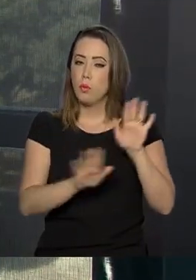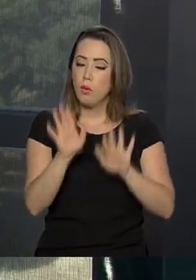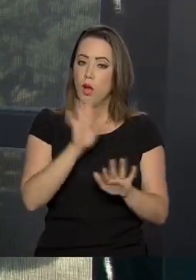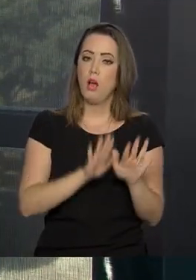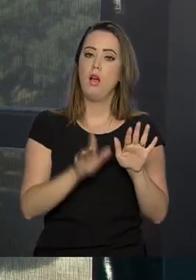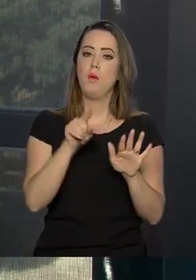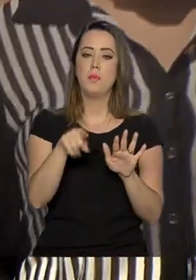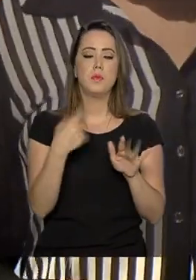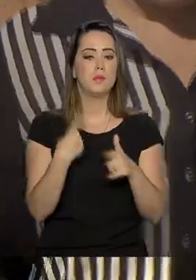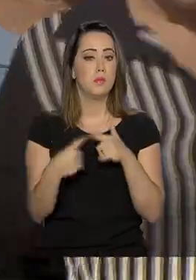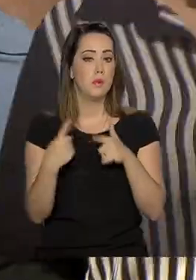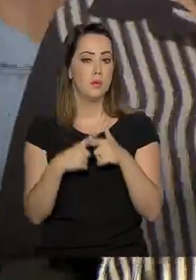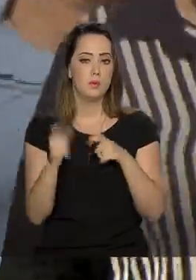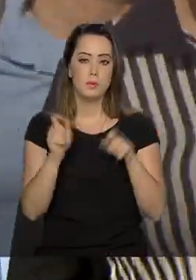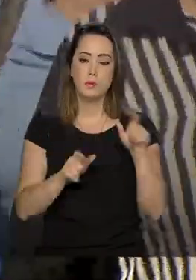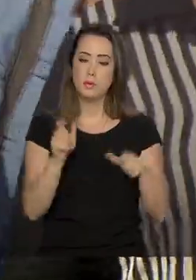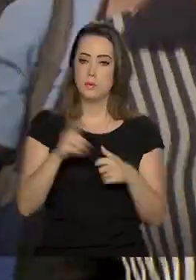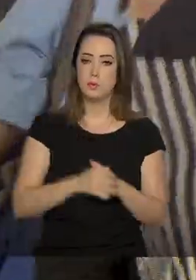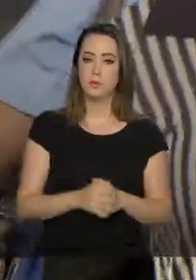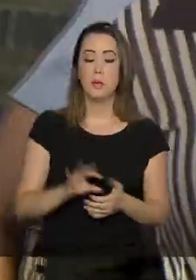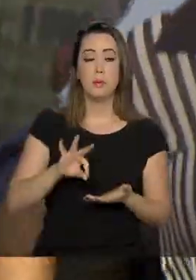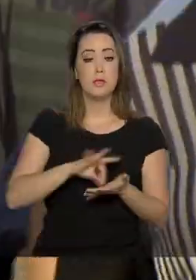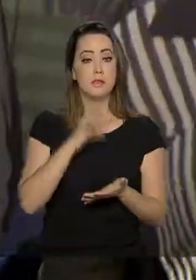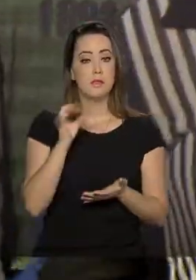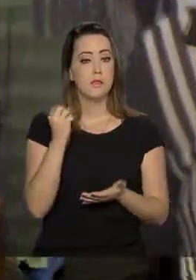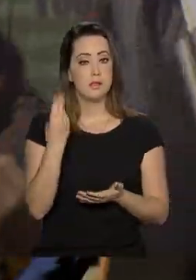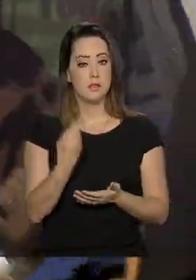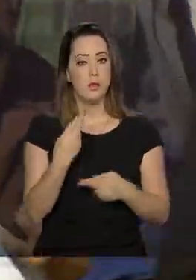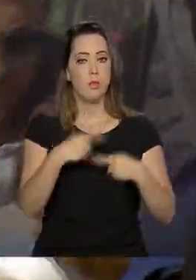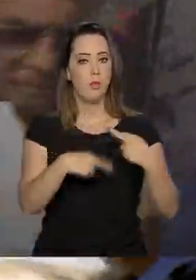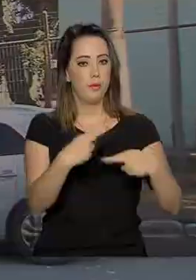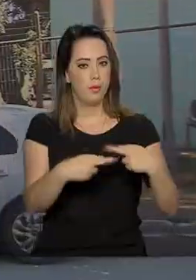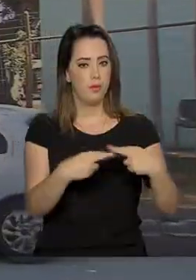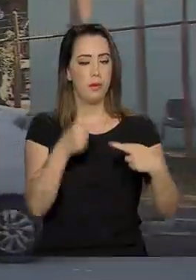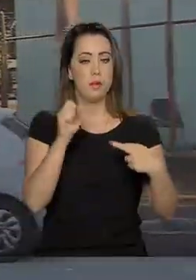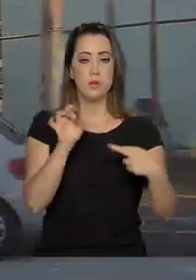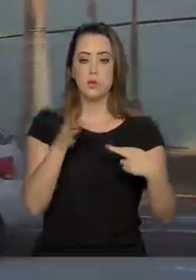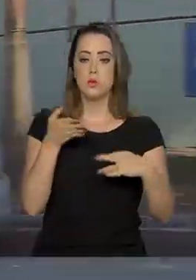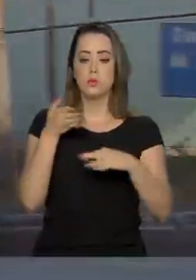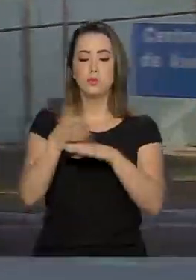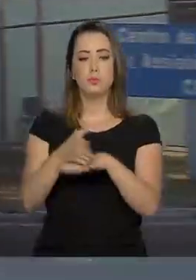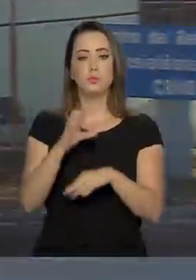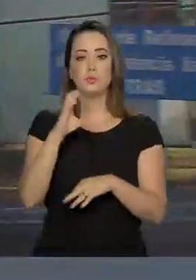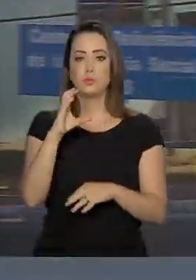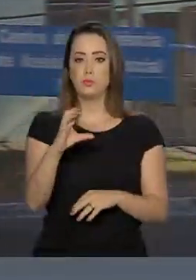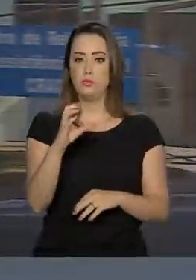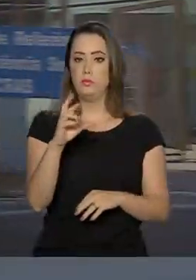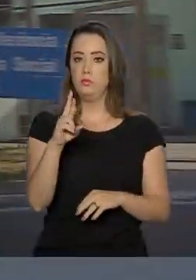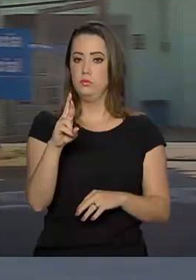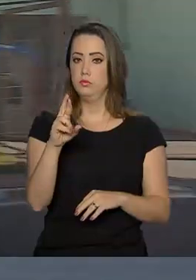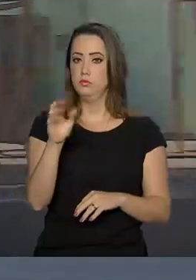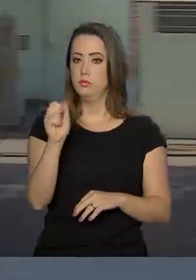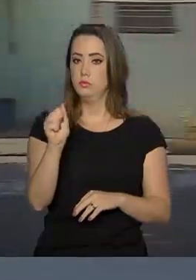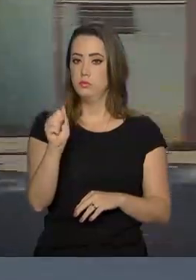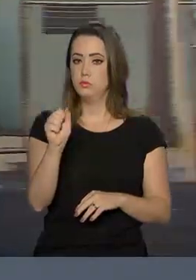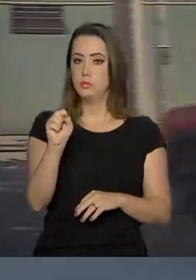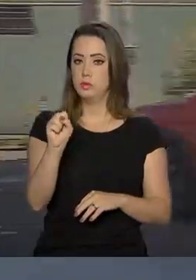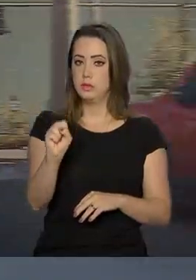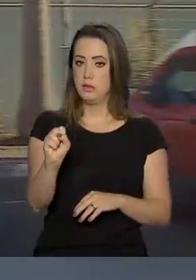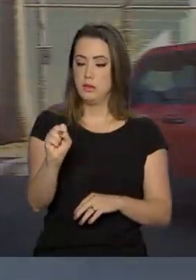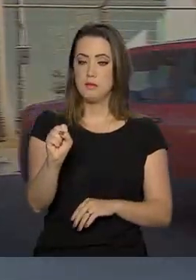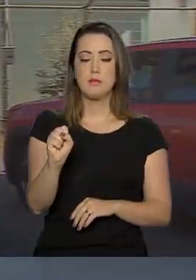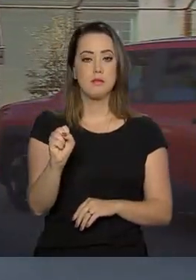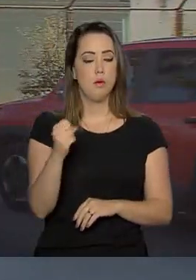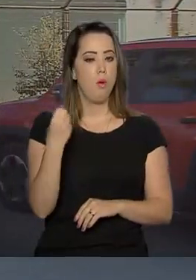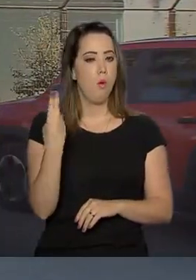causar injustiças. Para se cadastrar ou atualizar a inscrição, basta comparecer a um centro de referência de assistência